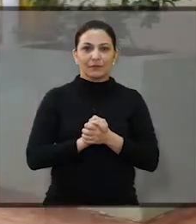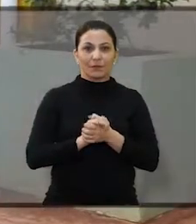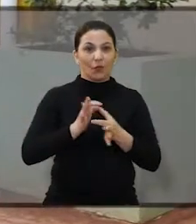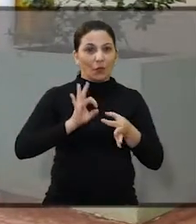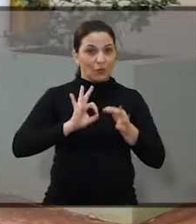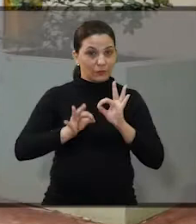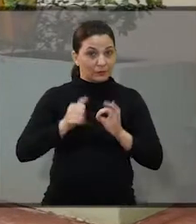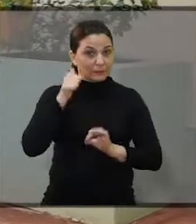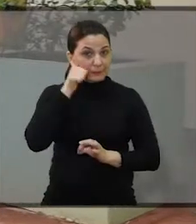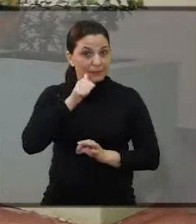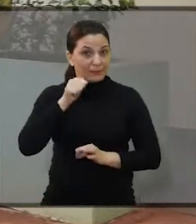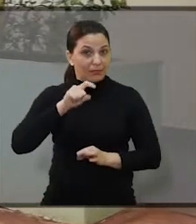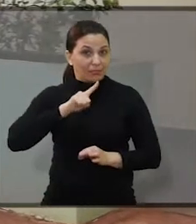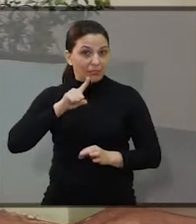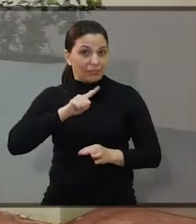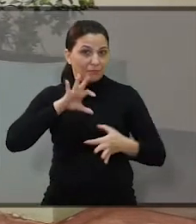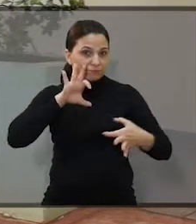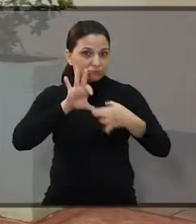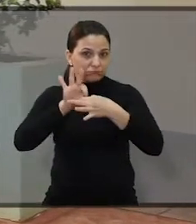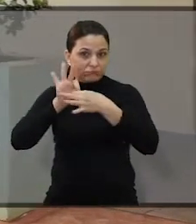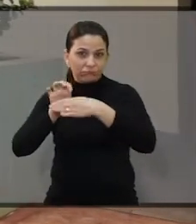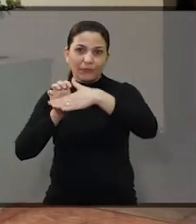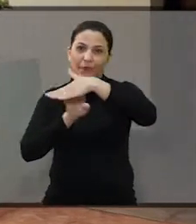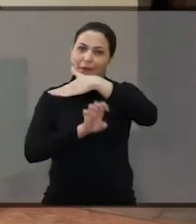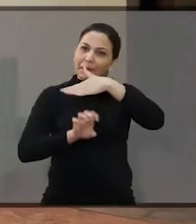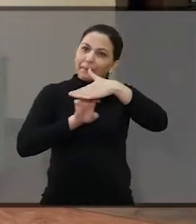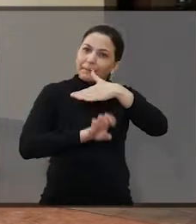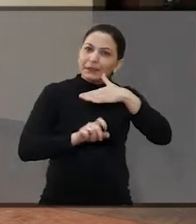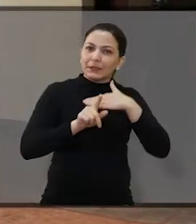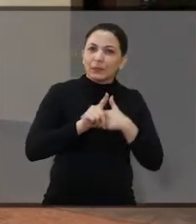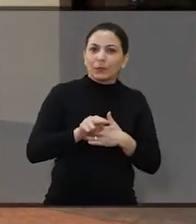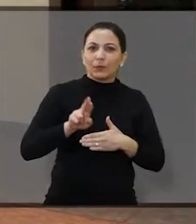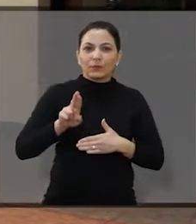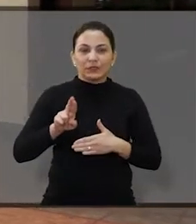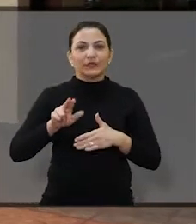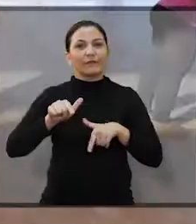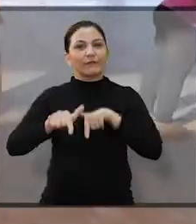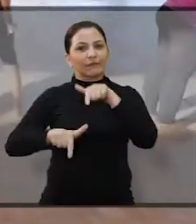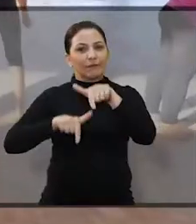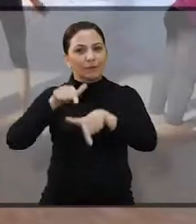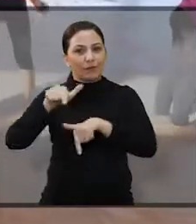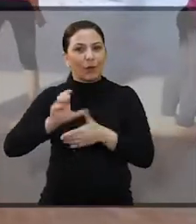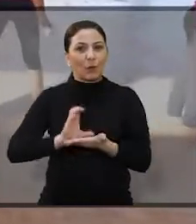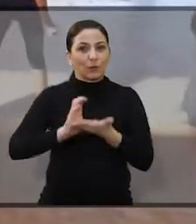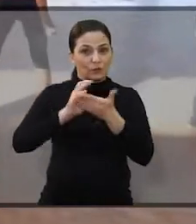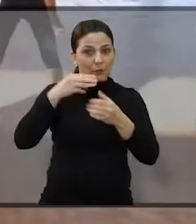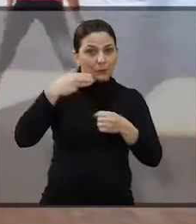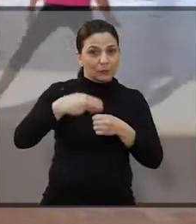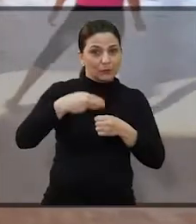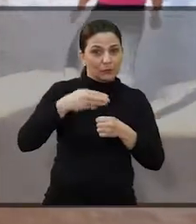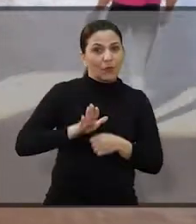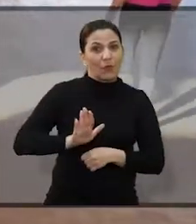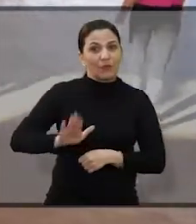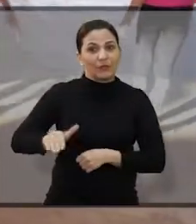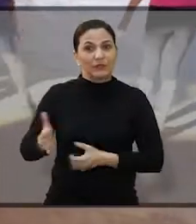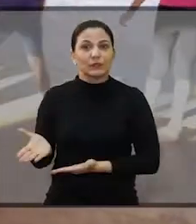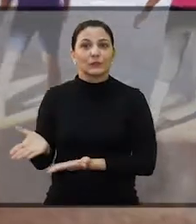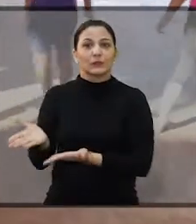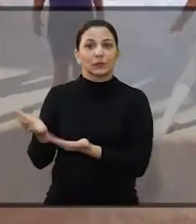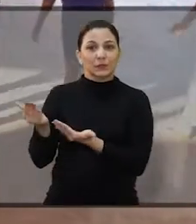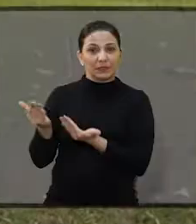A entidade sobrevive de parcerias, como com a Copercitrus, Procuradoria Federal do Trabalho,